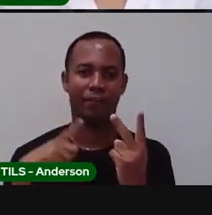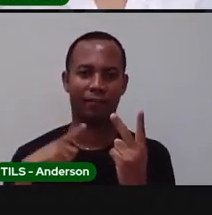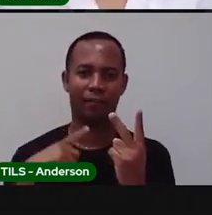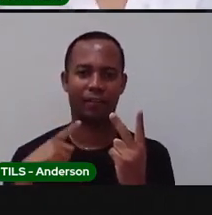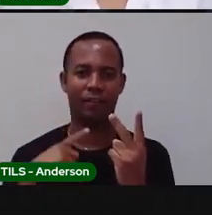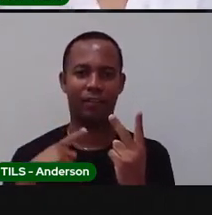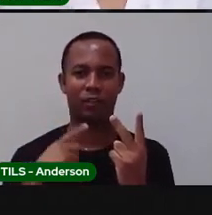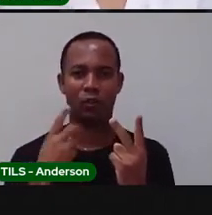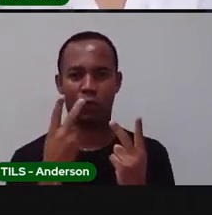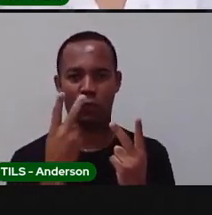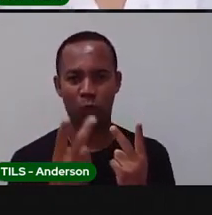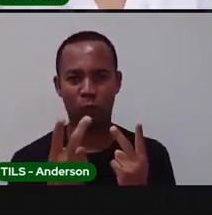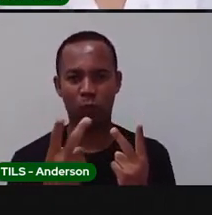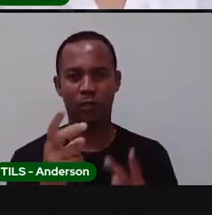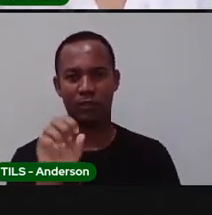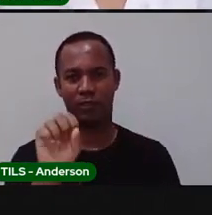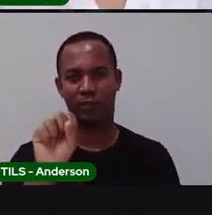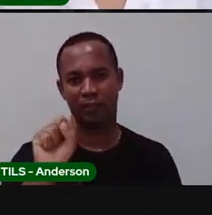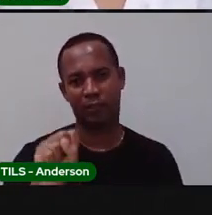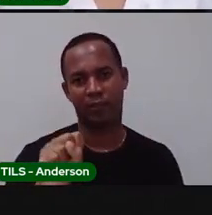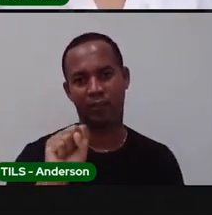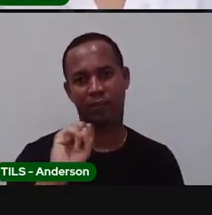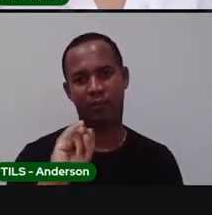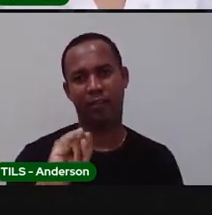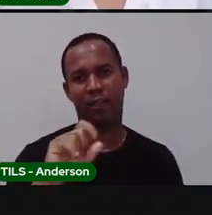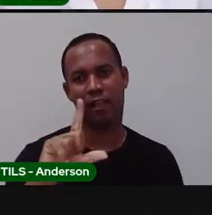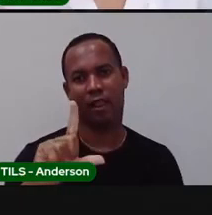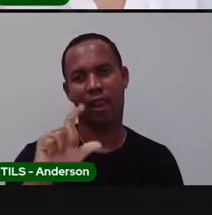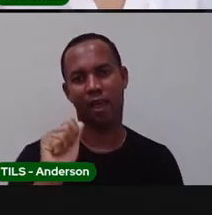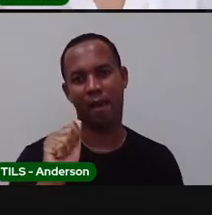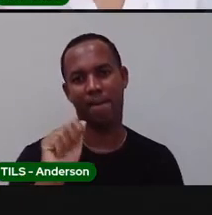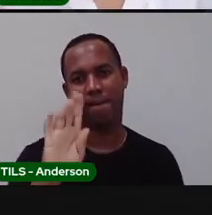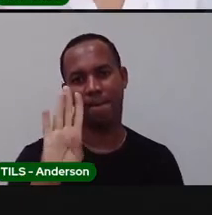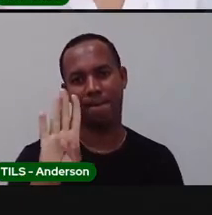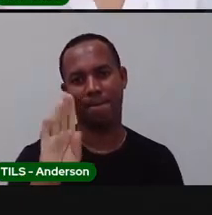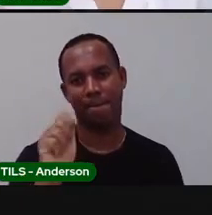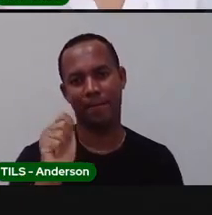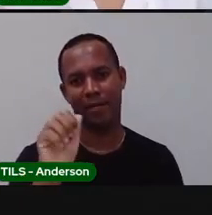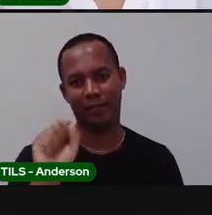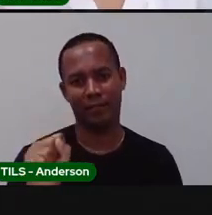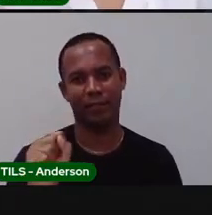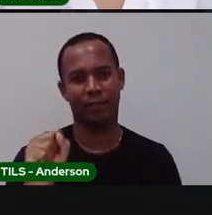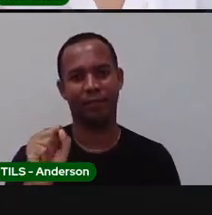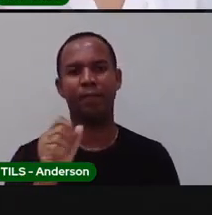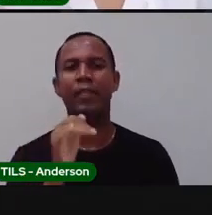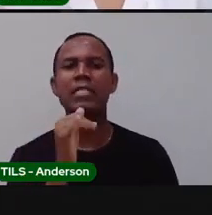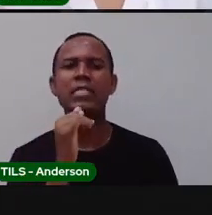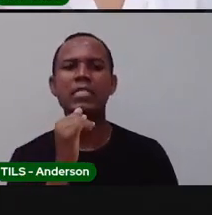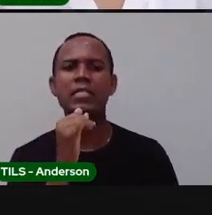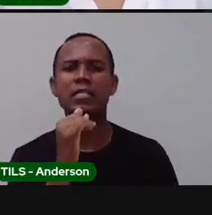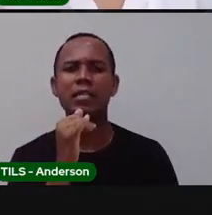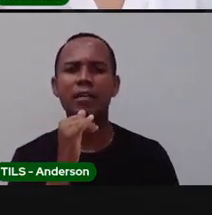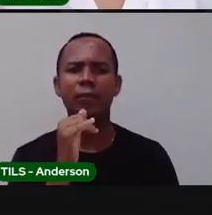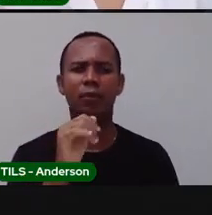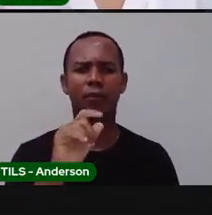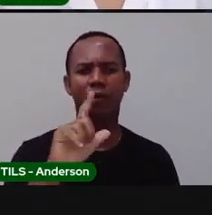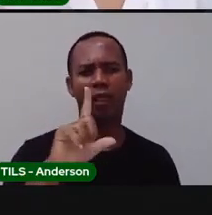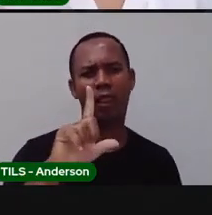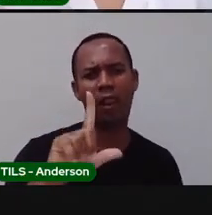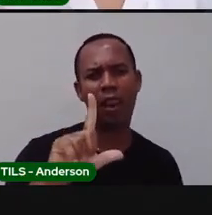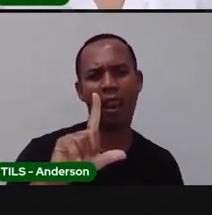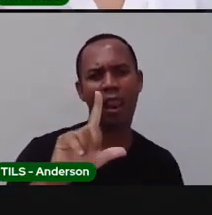exemplos. Lá. Tá. Lá. Tá. Ló.